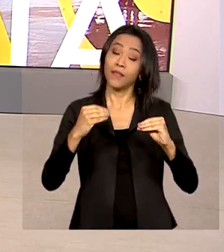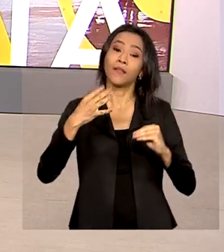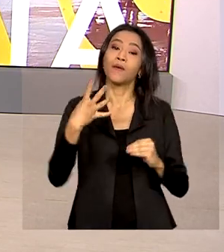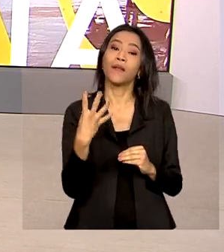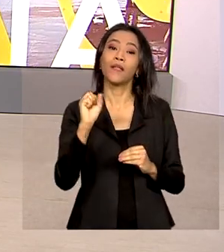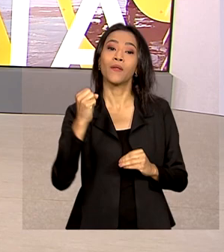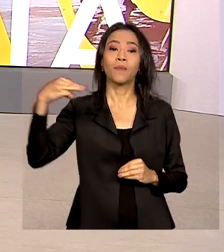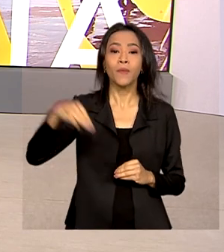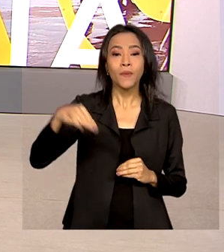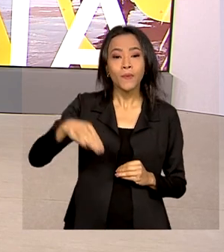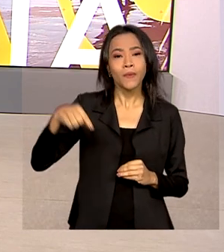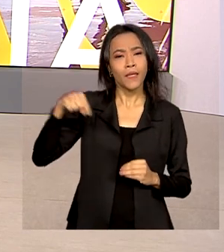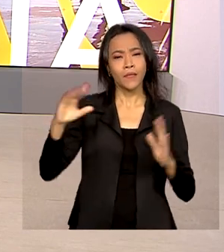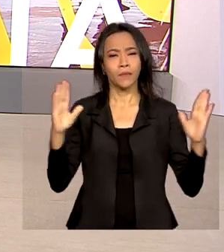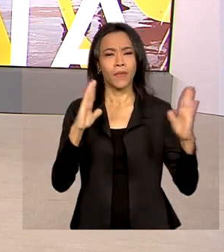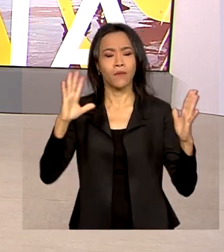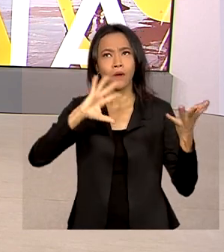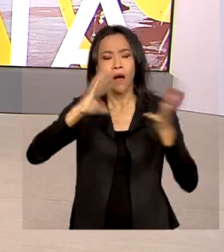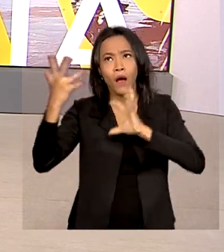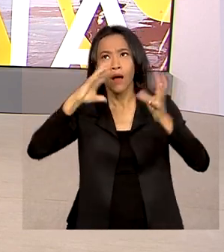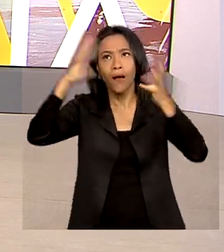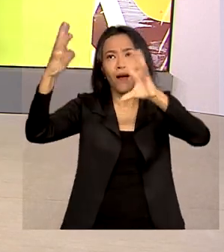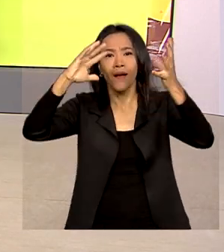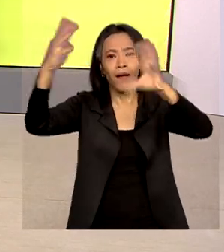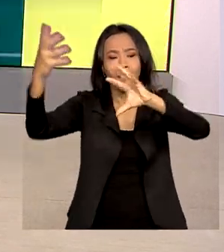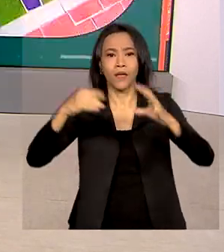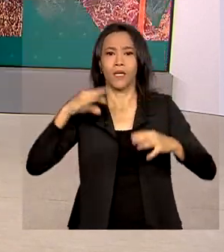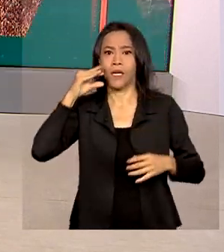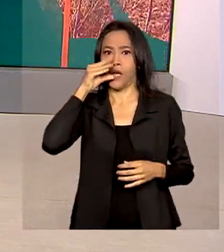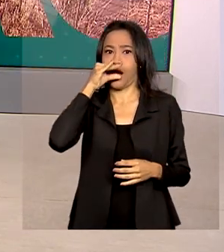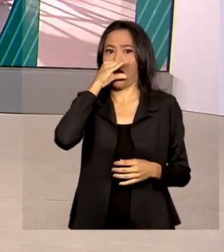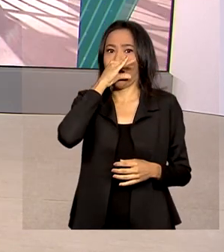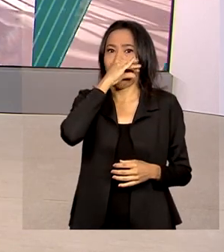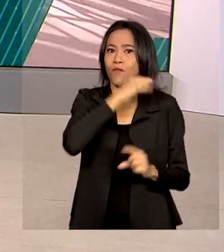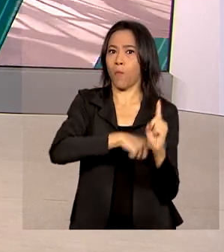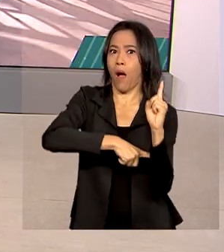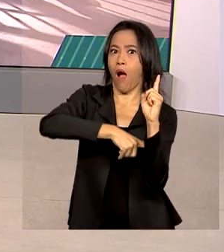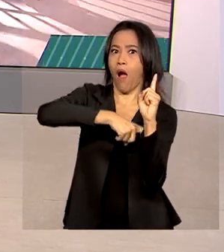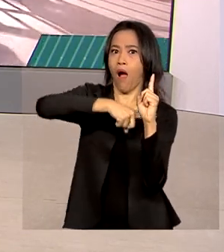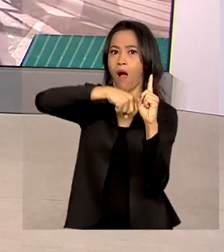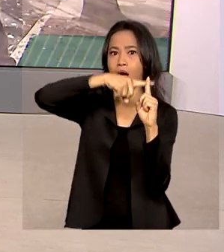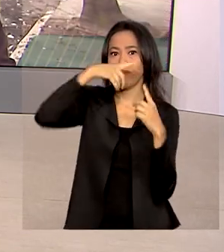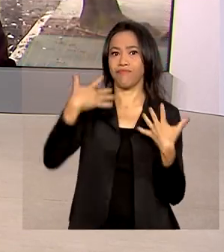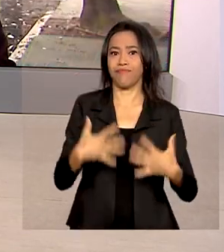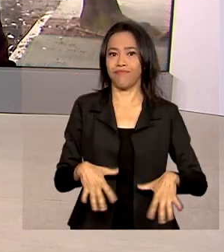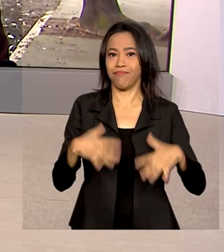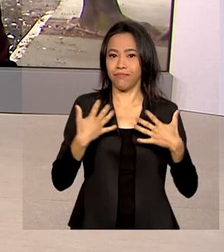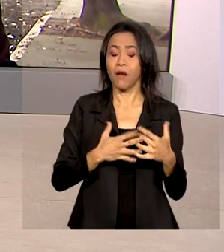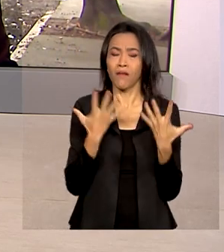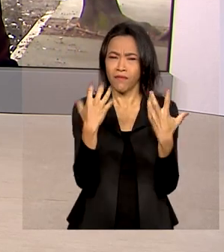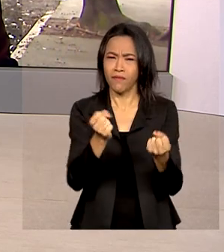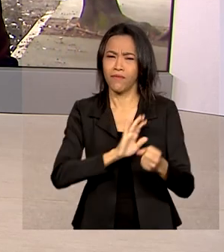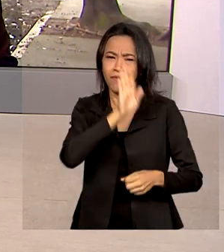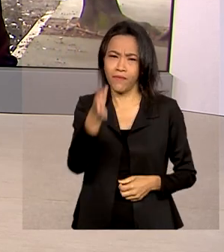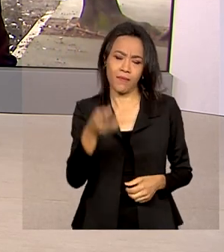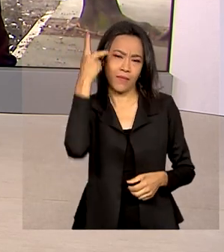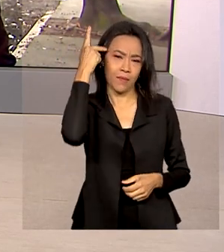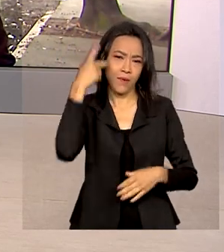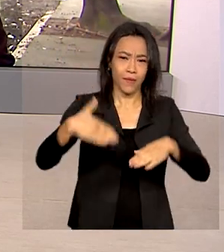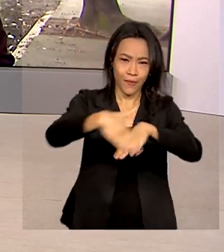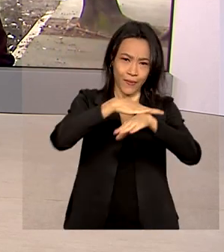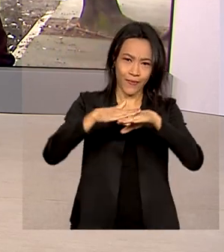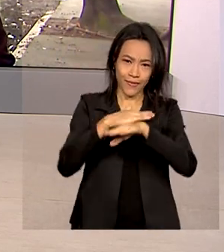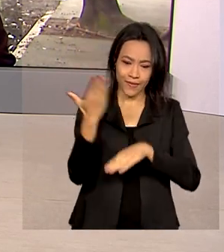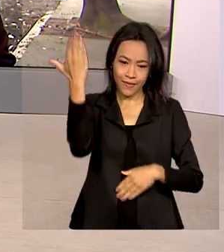marcada por mudanças repentinas de tempo e altas temperaturas. Vamos a São Paulo conversar ao vivo com o repórter Dimas